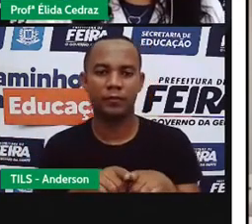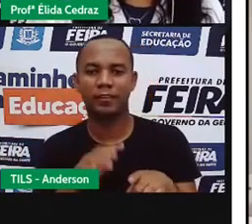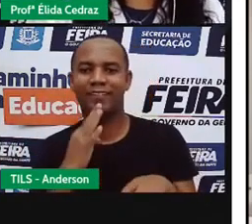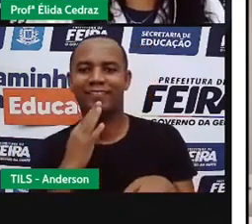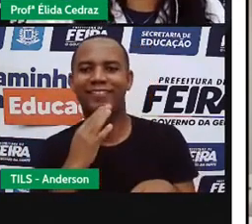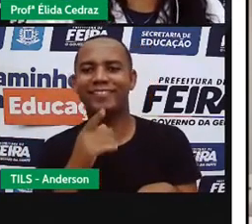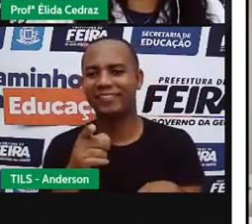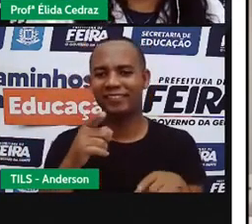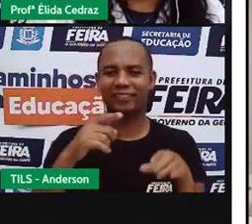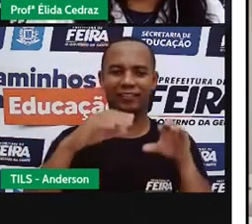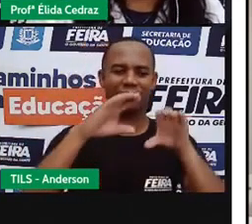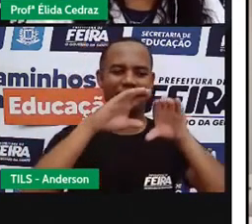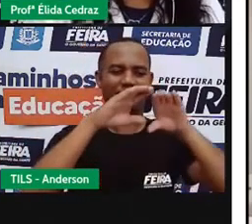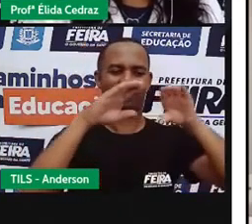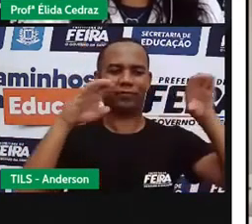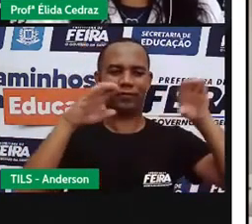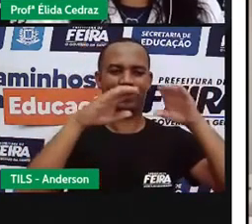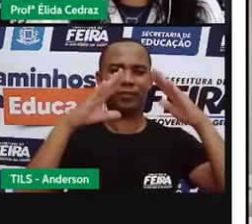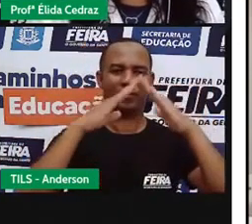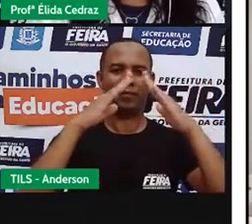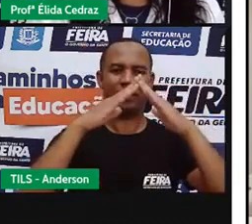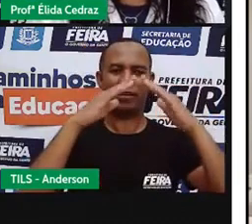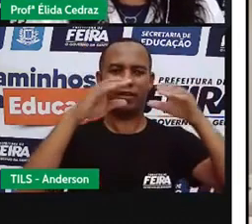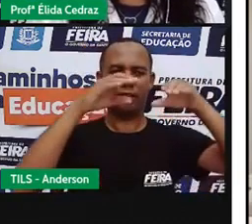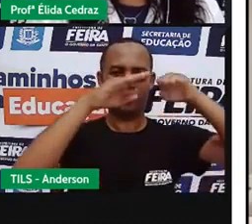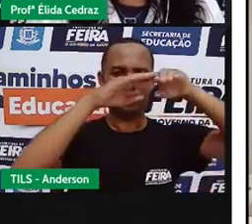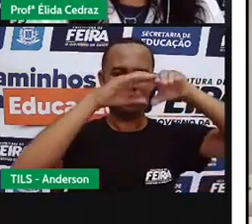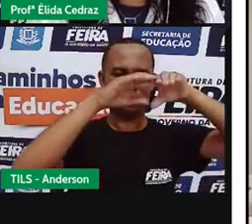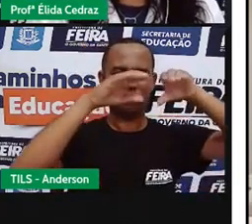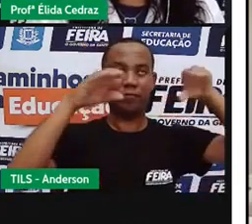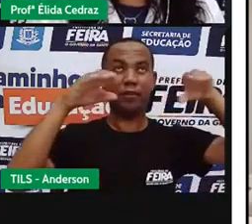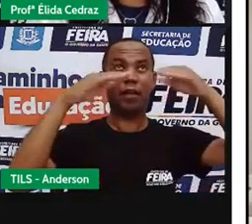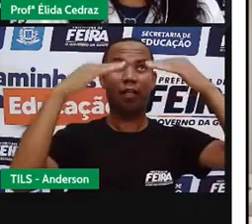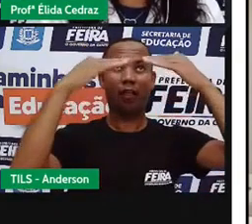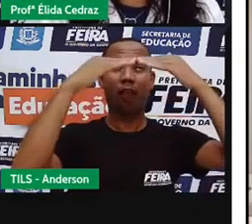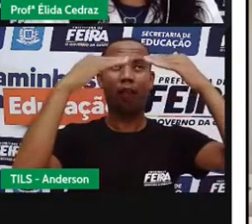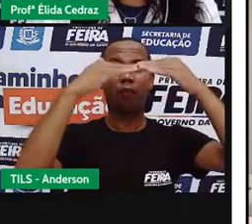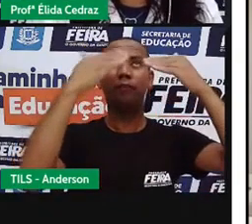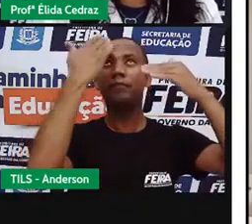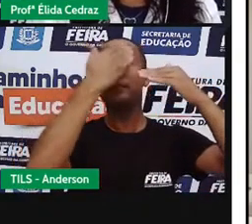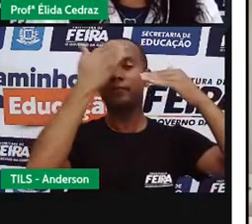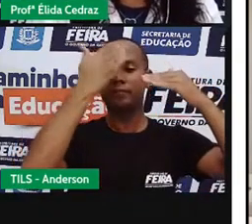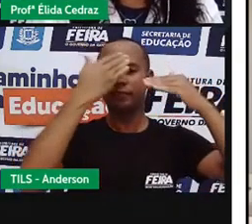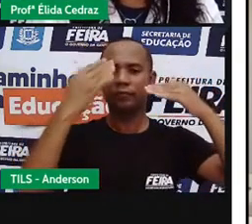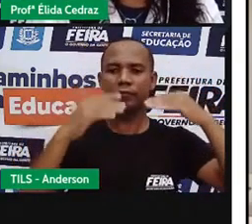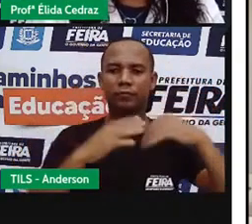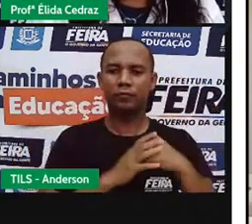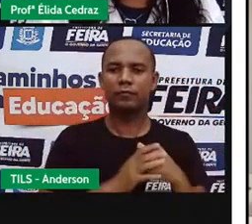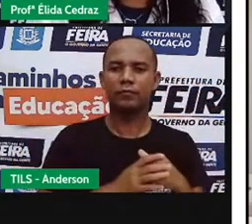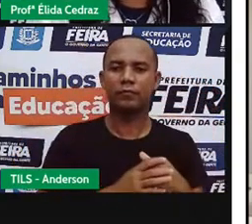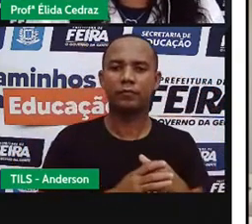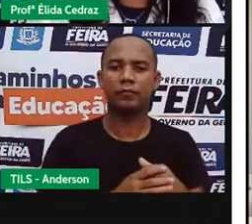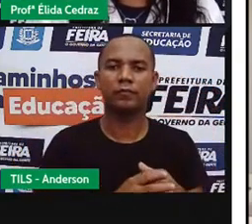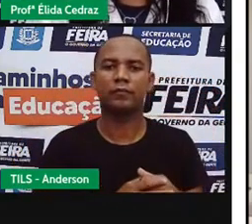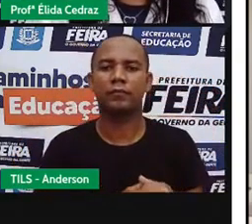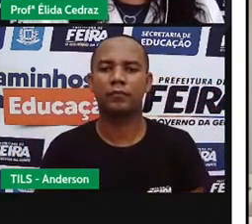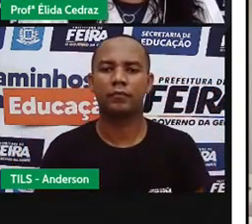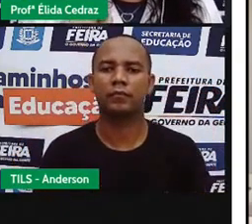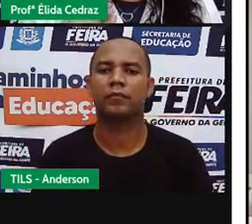Uma telha acrílica, não é vidro, ela é acrílica, ela é de plástico, ela é de plástico resistente.